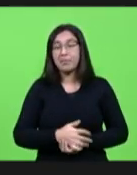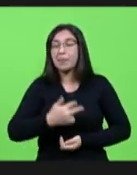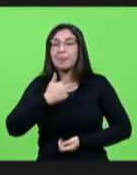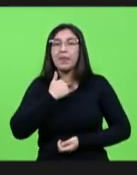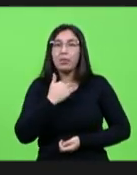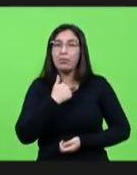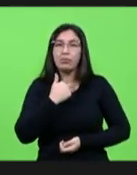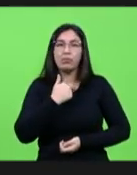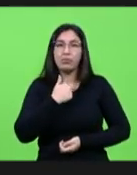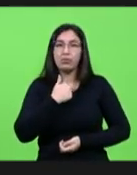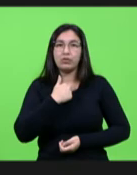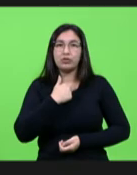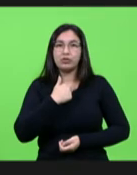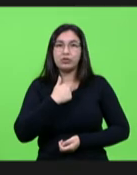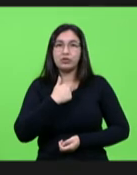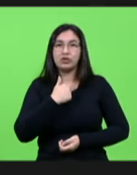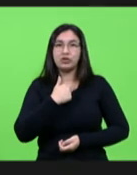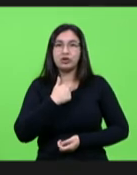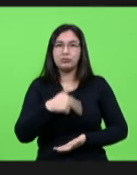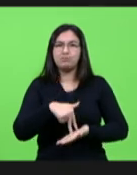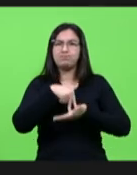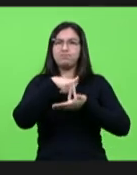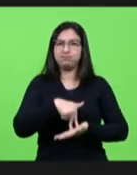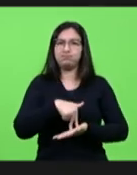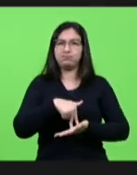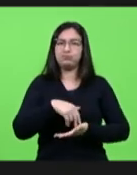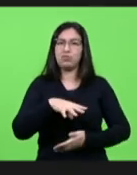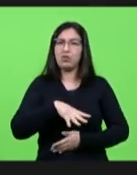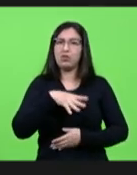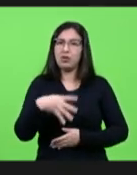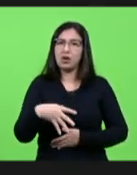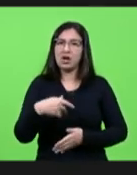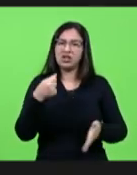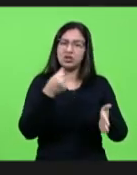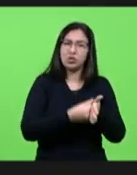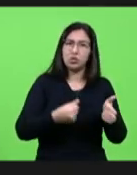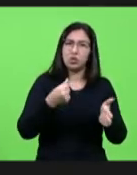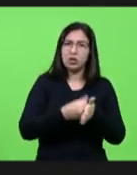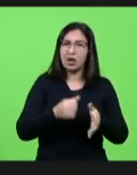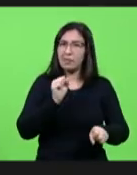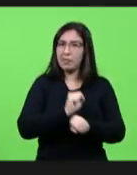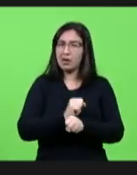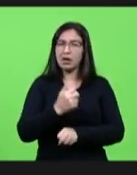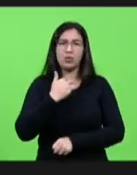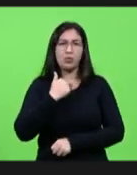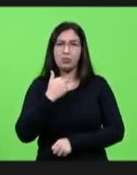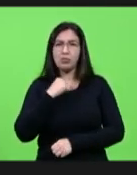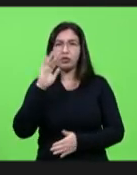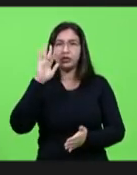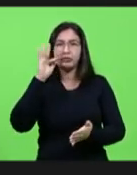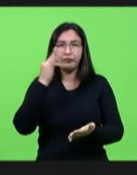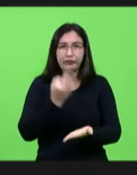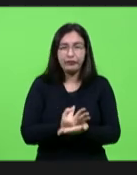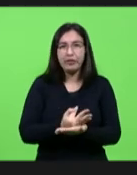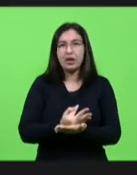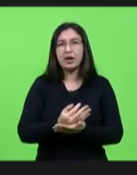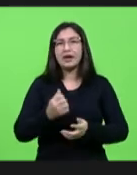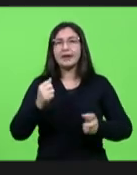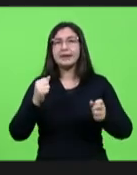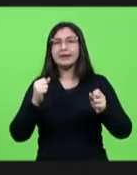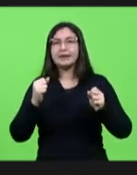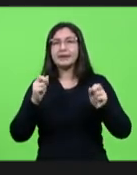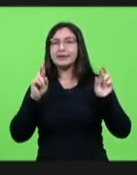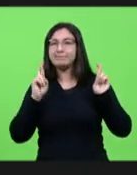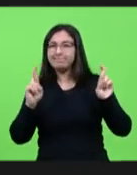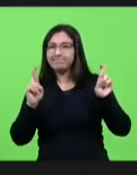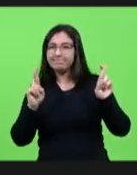deixar de resistir não podemos deixar de lutar a fé e a esperança é ainda o que